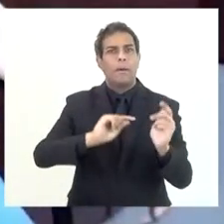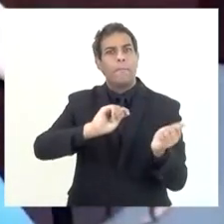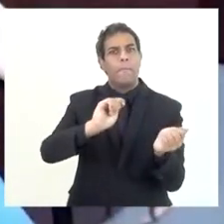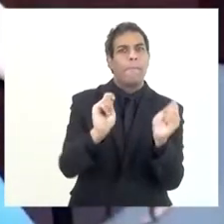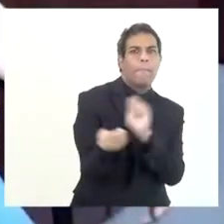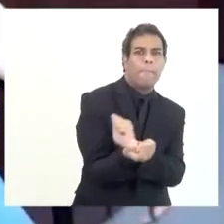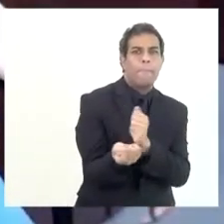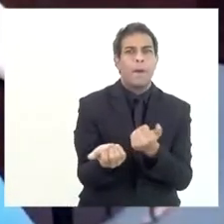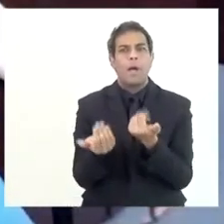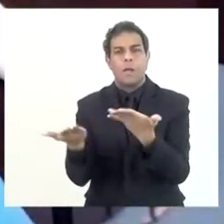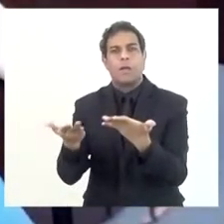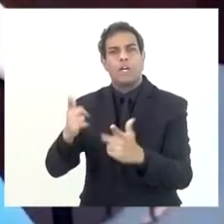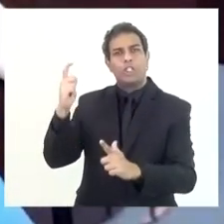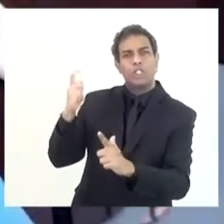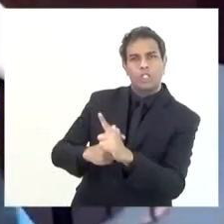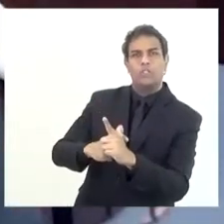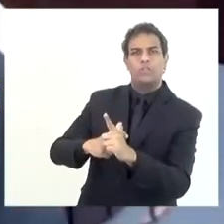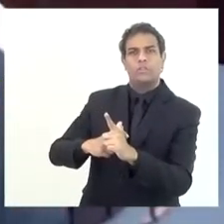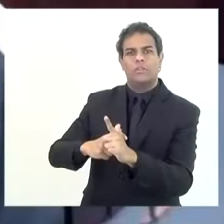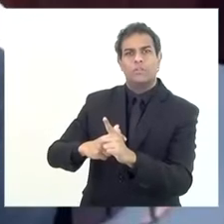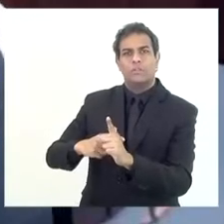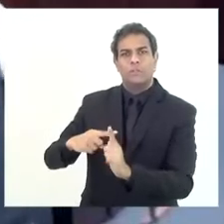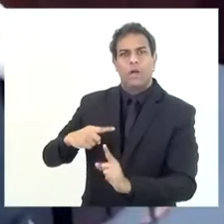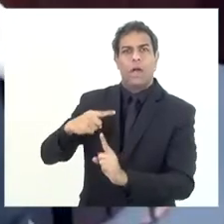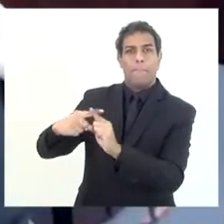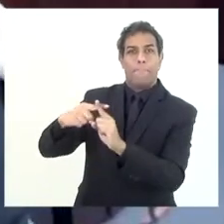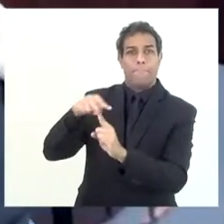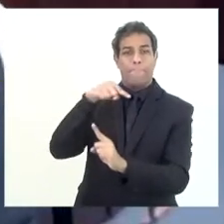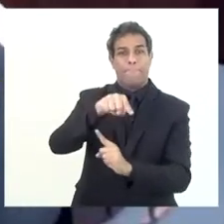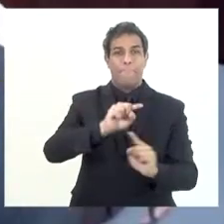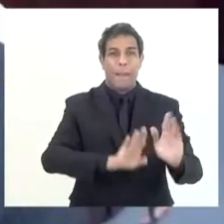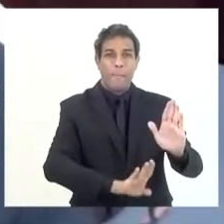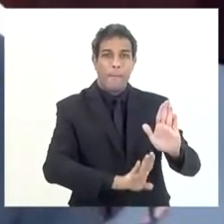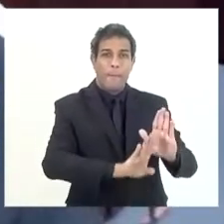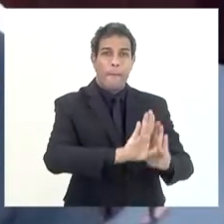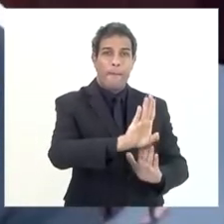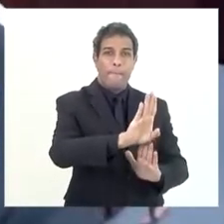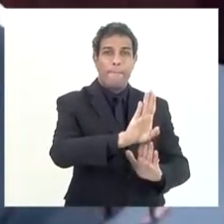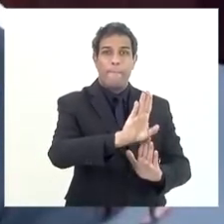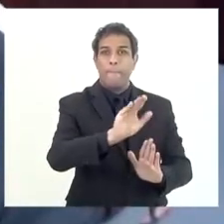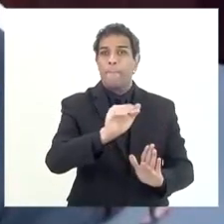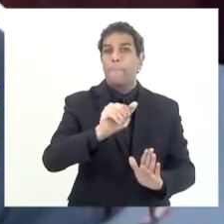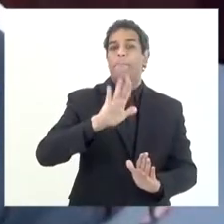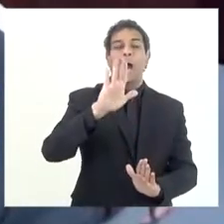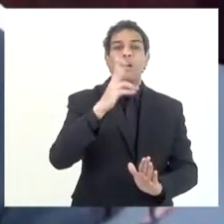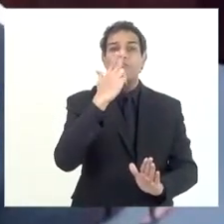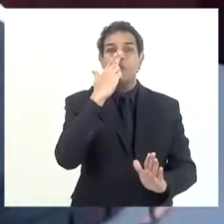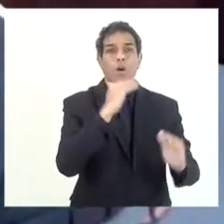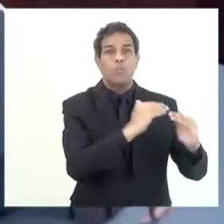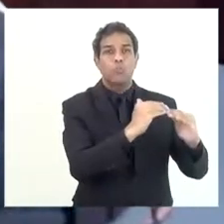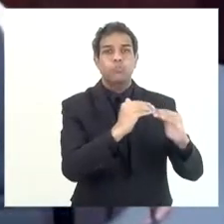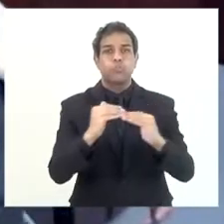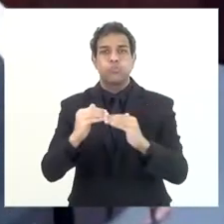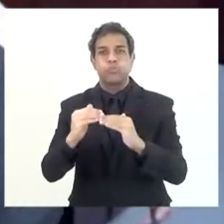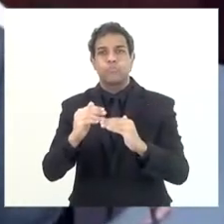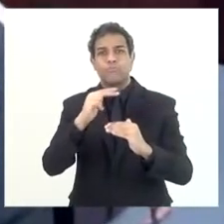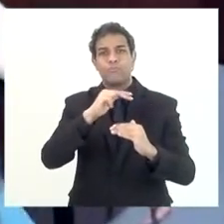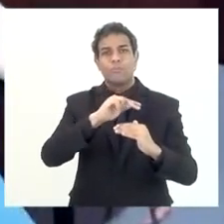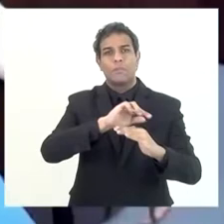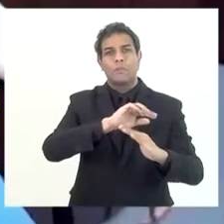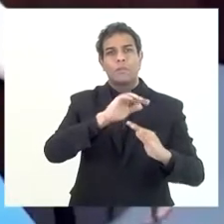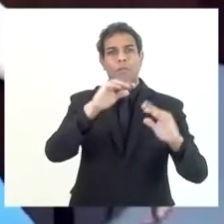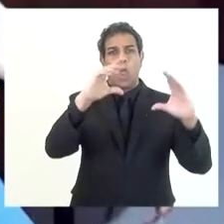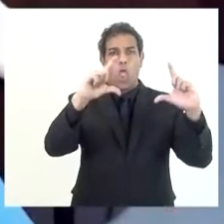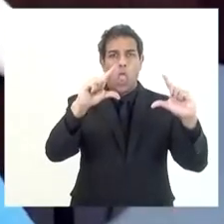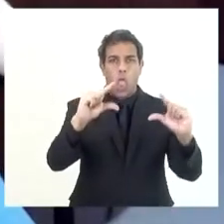para a dívida ativa ao mesmo tempo. Então, o crescimento que deveria ser um pouco mais linear, ele tem uma baixa e